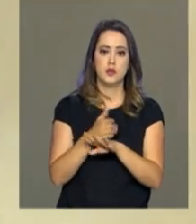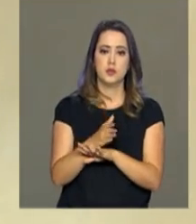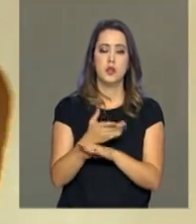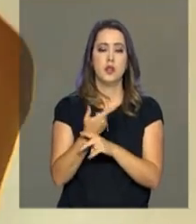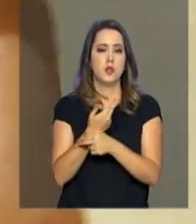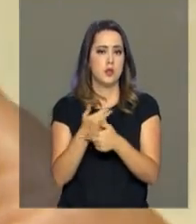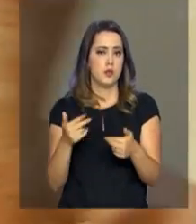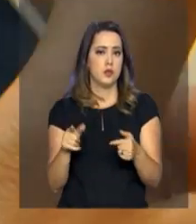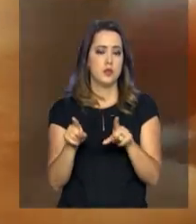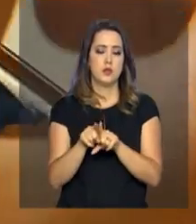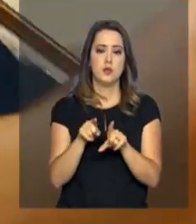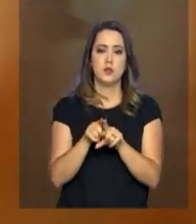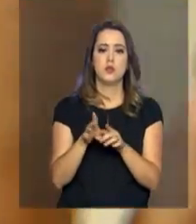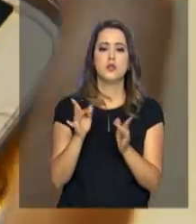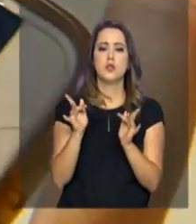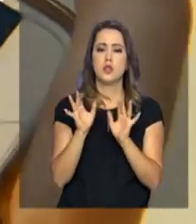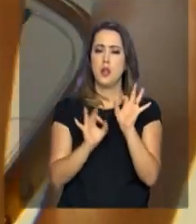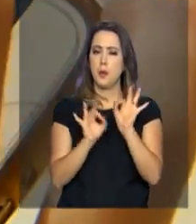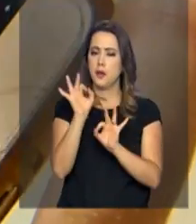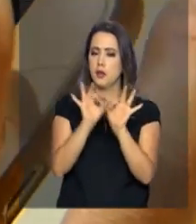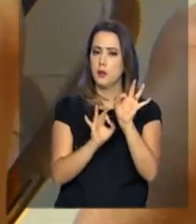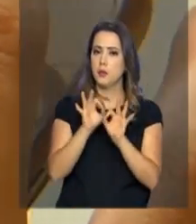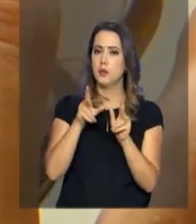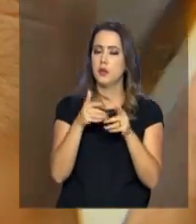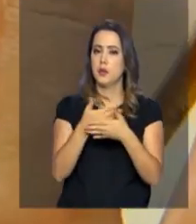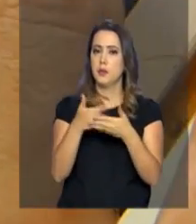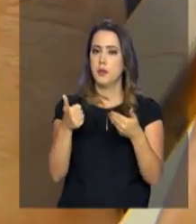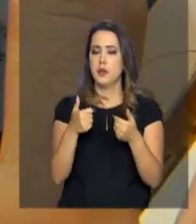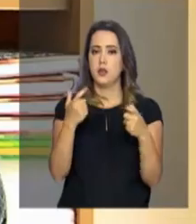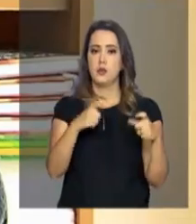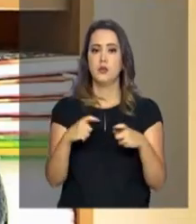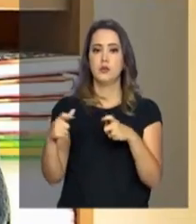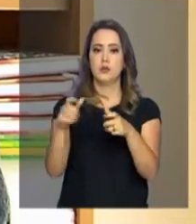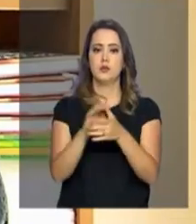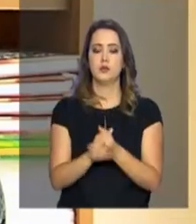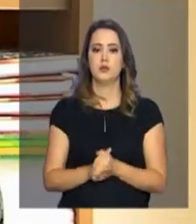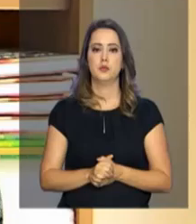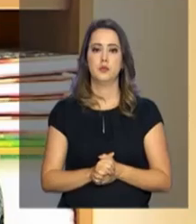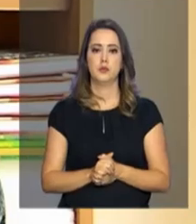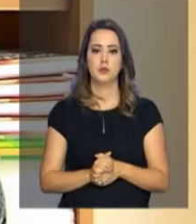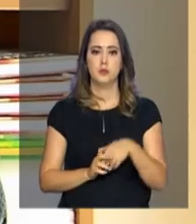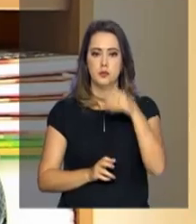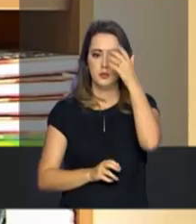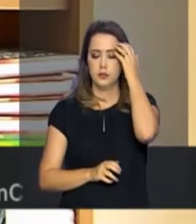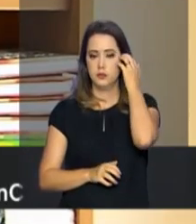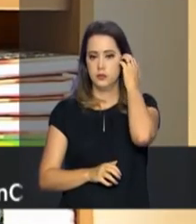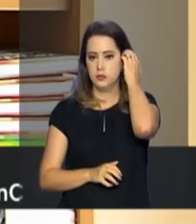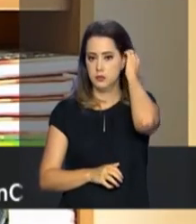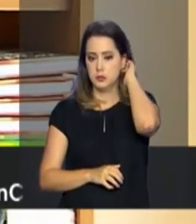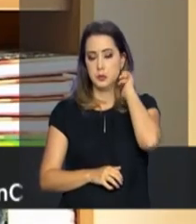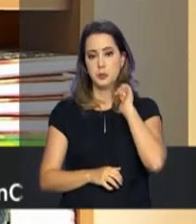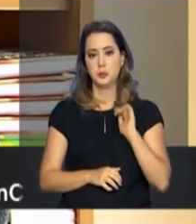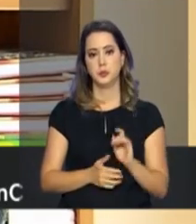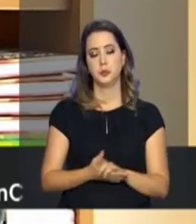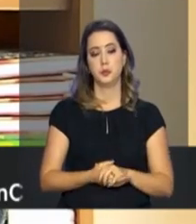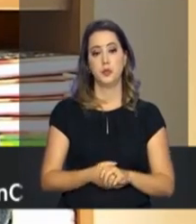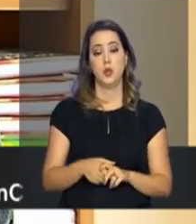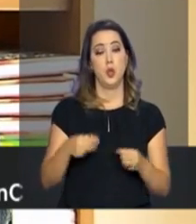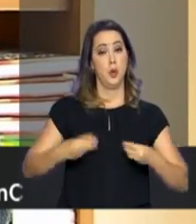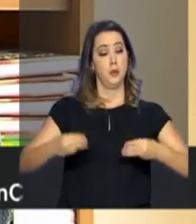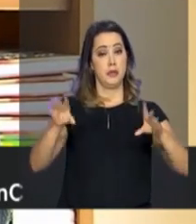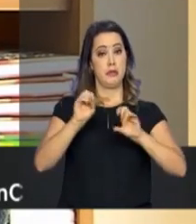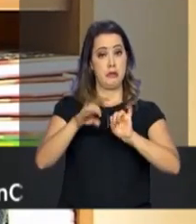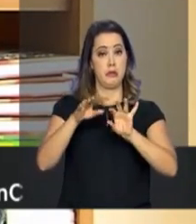conteúdos, além de adequar e melhorar a estrutura do local. O Ministério entende que é importante, nesse momento,